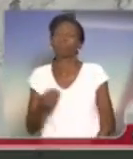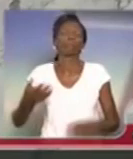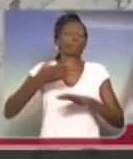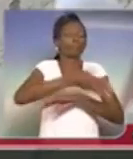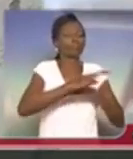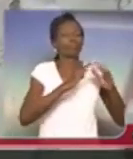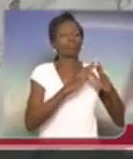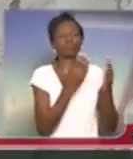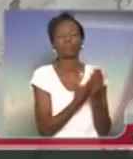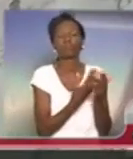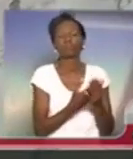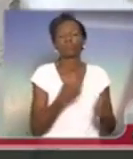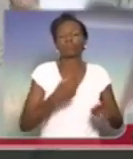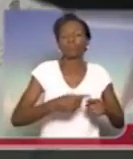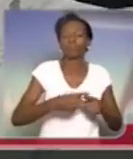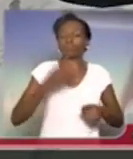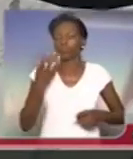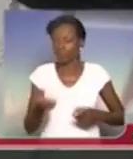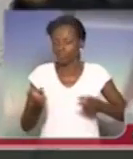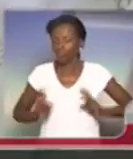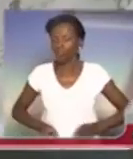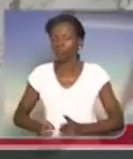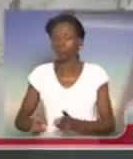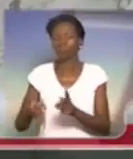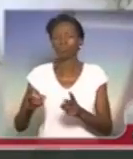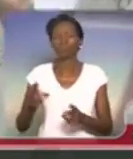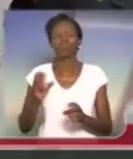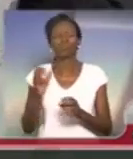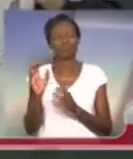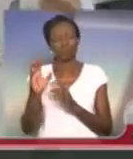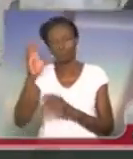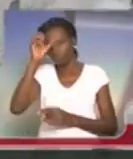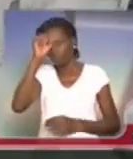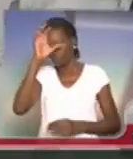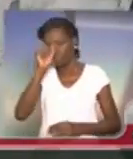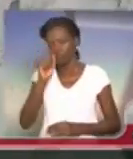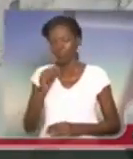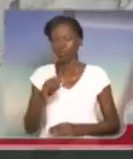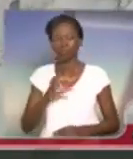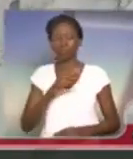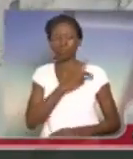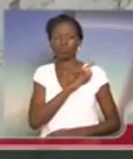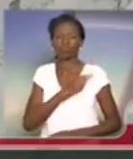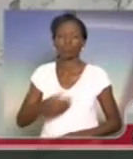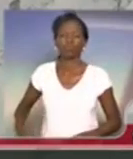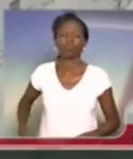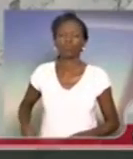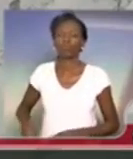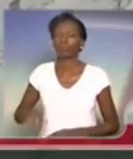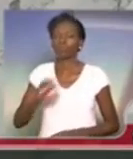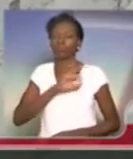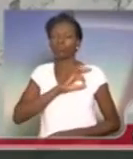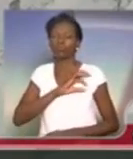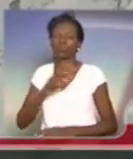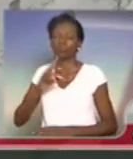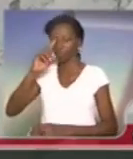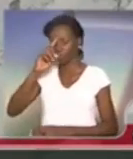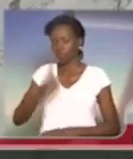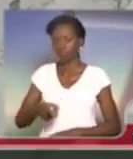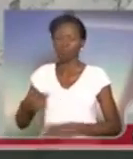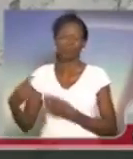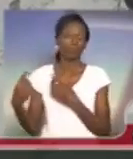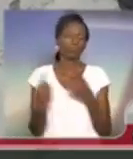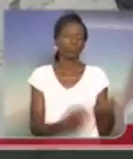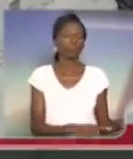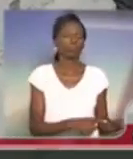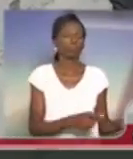estudando. E o governador joga polícia, joga todo o aparato jurídico contra esses alunos, contra crianças e